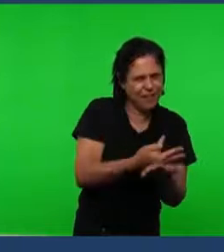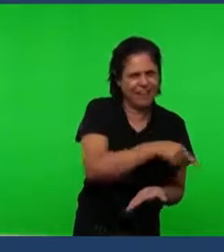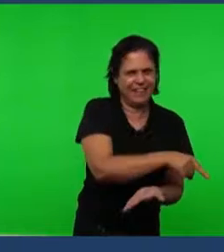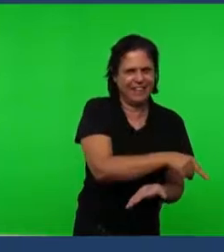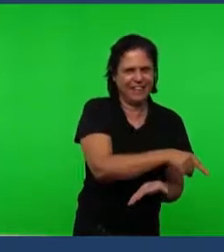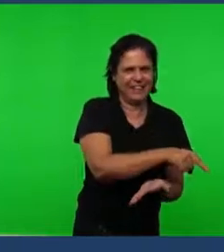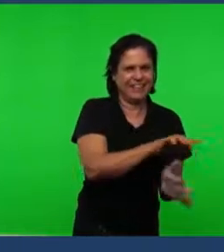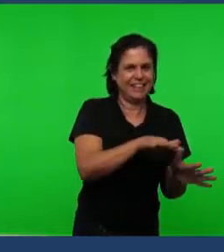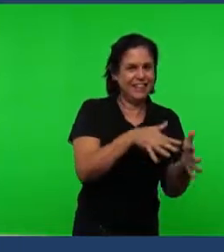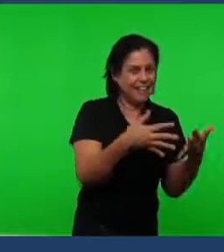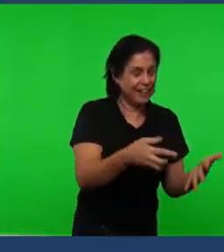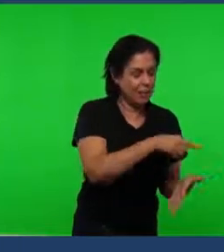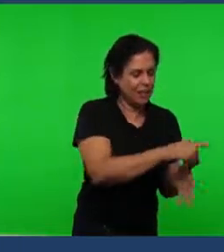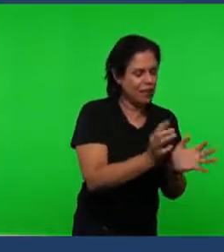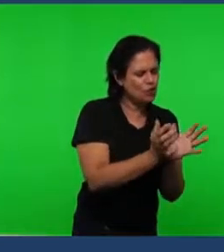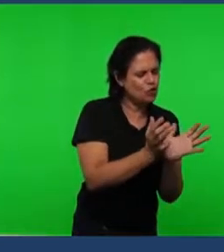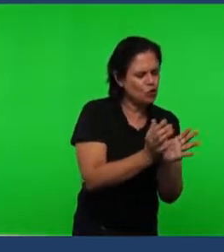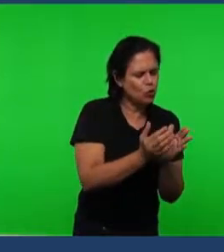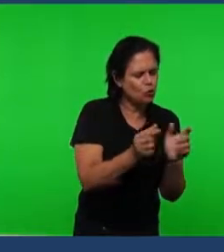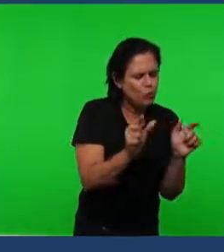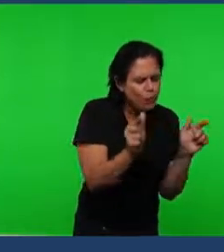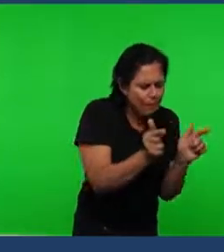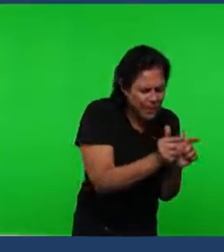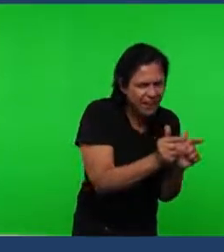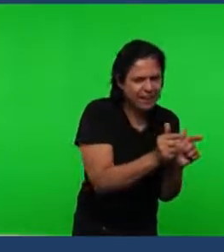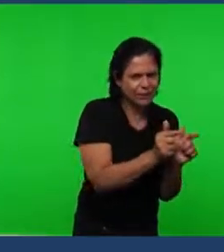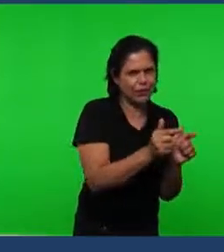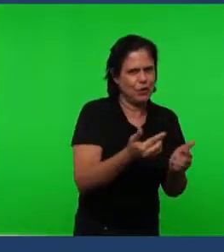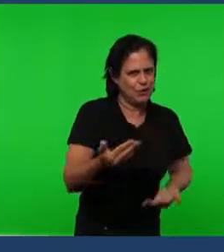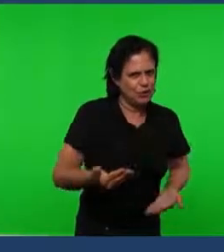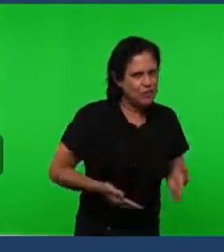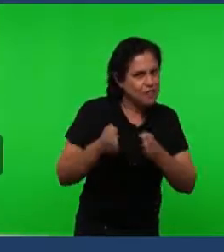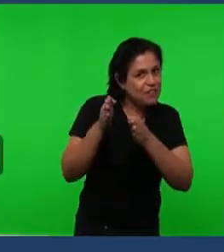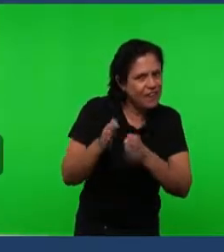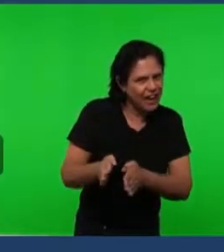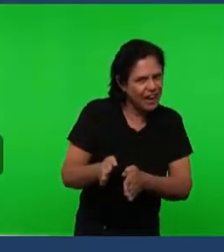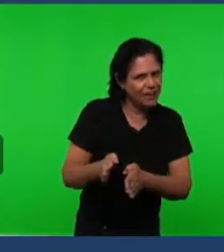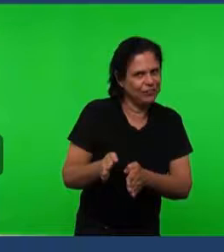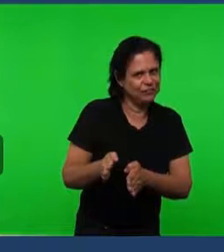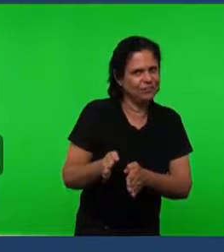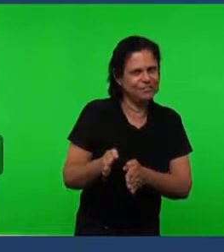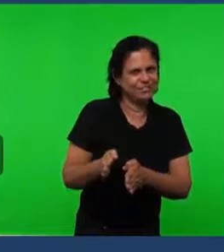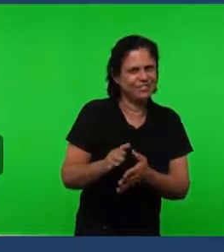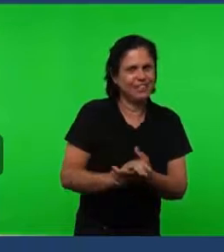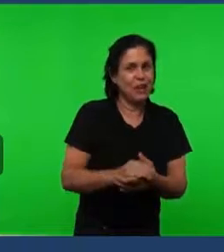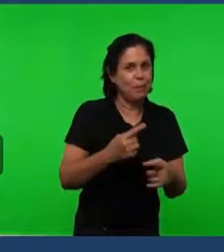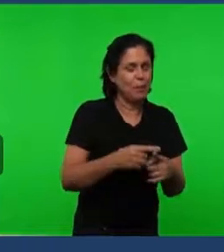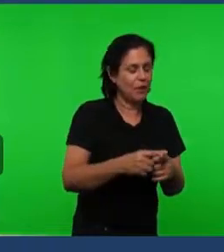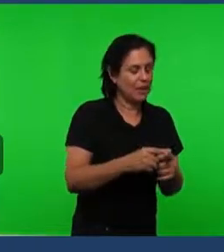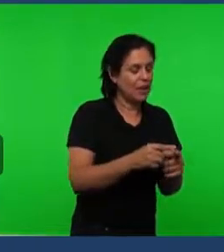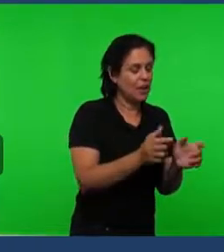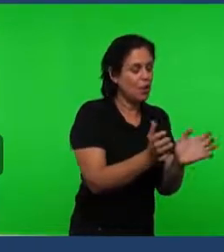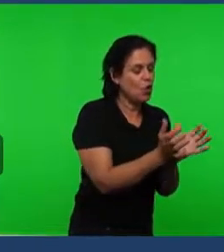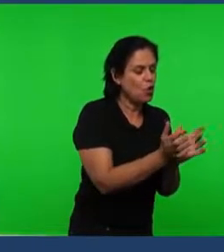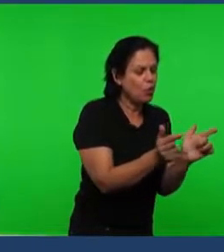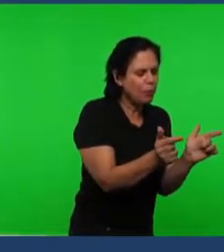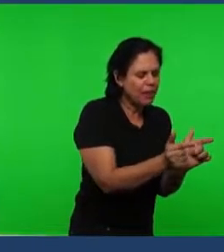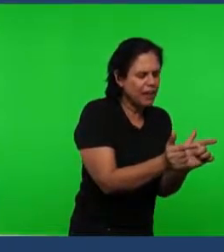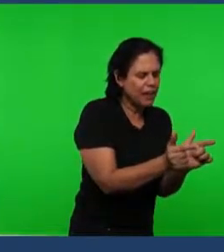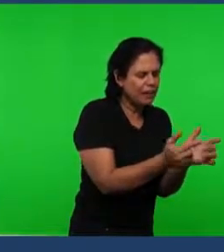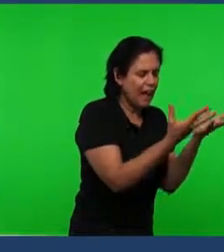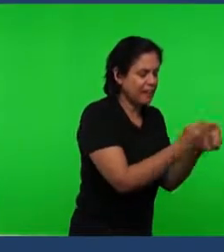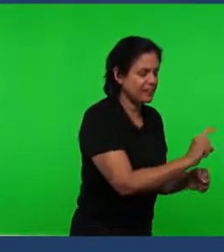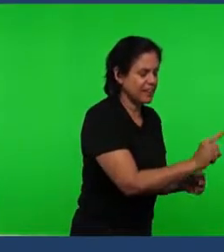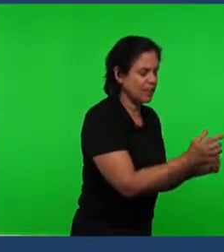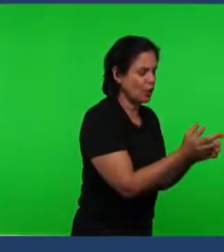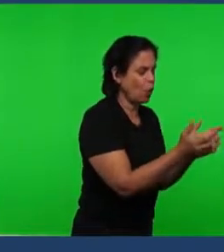aquelas obras Daqueles que não fizeram parte E não concordaram Com aquilo que estava em Tiatira O próprio verso 24 Tem uma